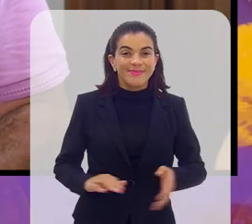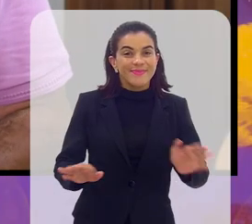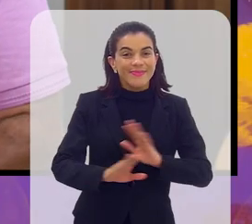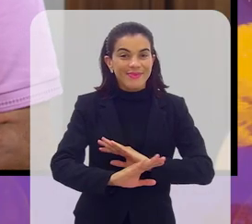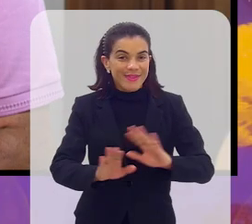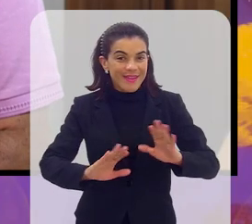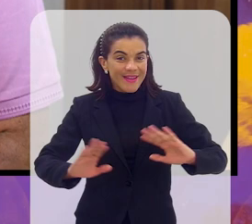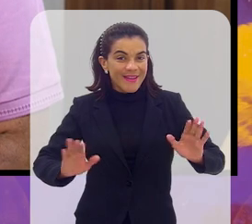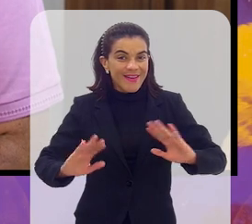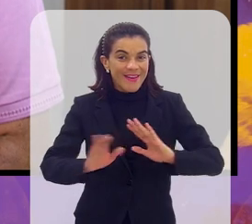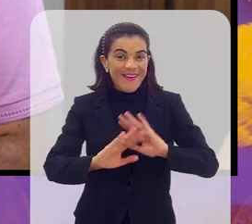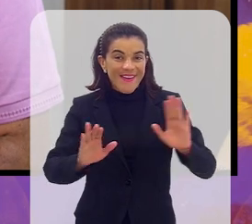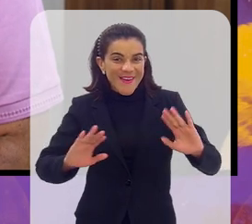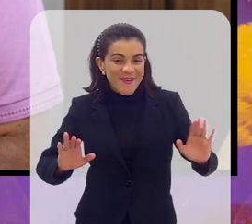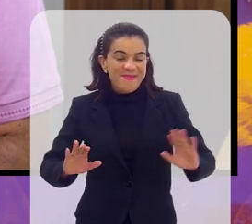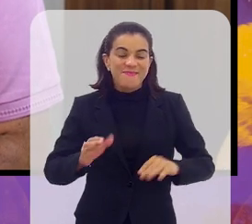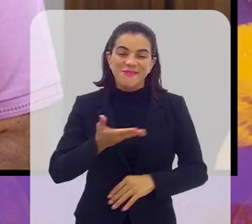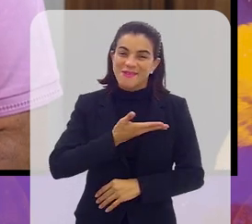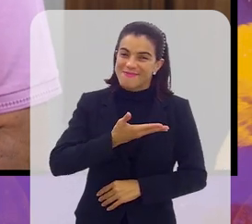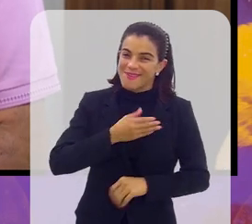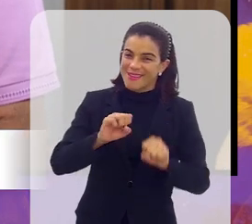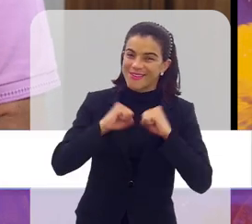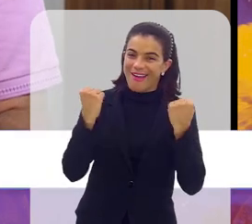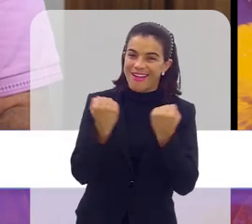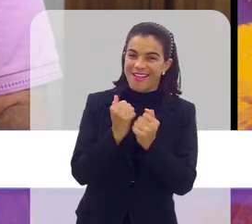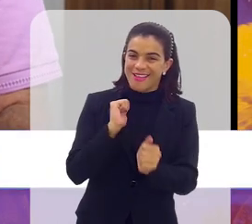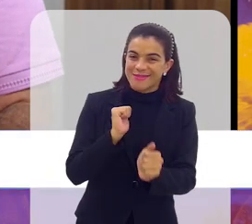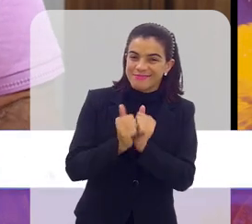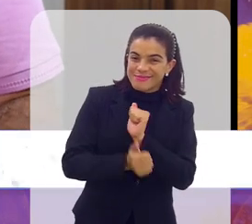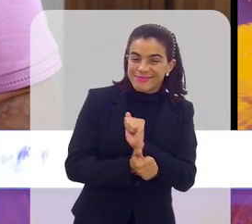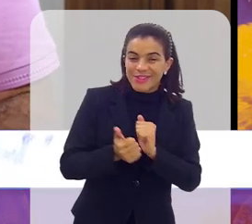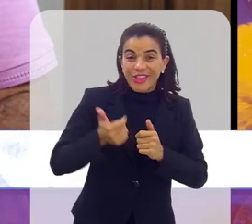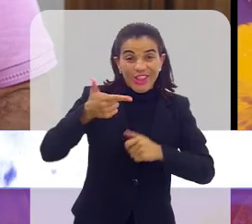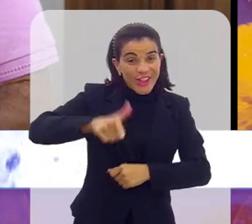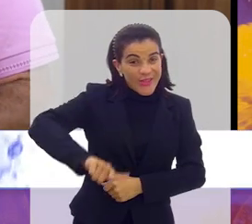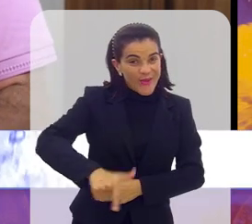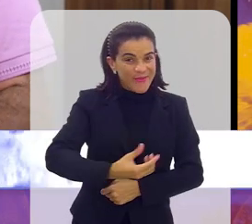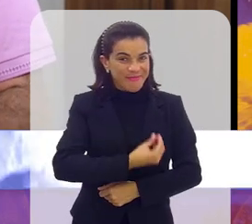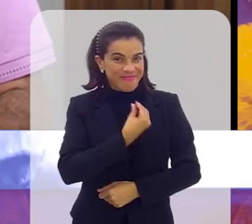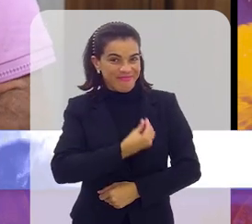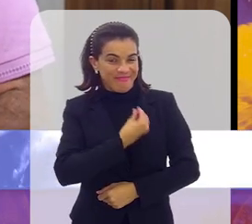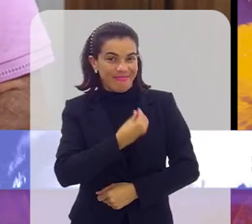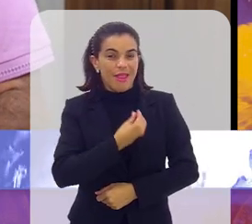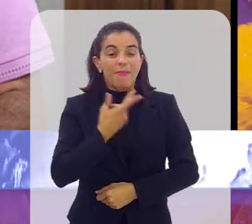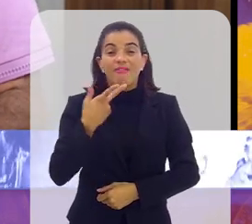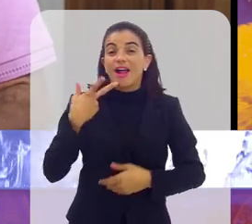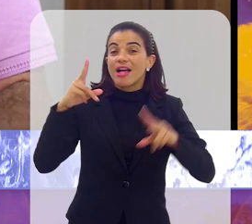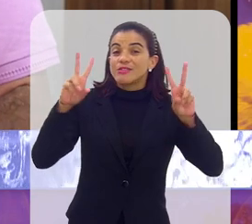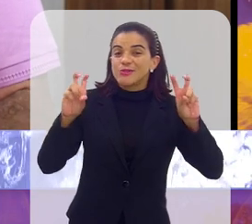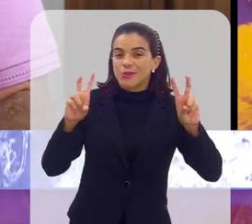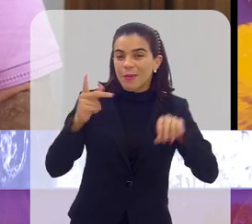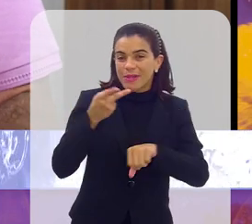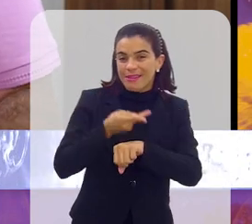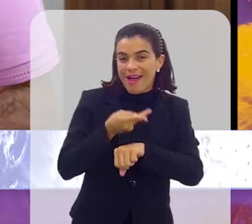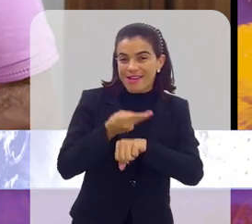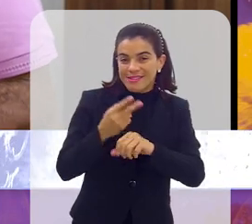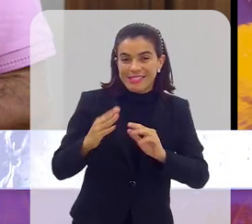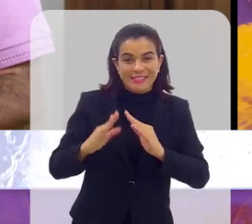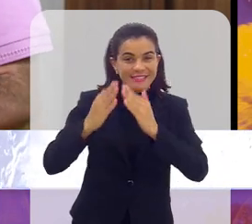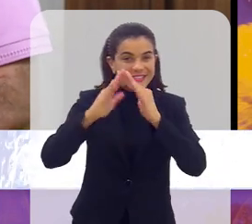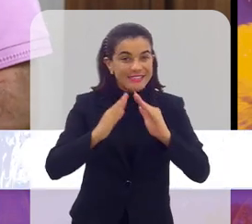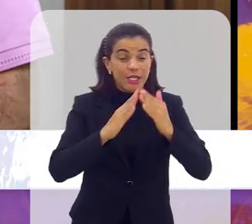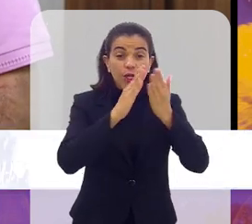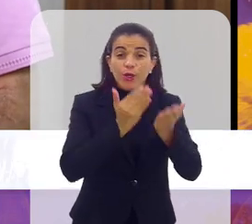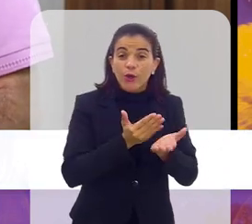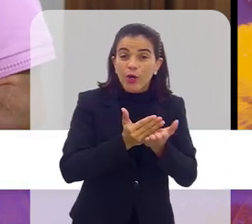Muito bem, meus amigos do Arena Esportiva, estamos de volta para tratar da Taça das Favelas, que começou em